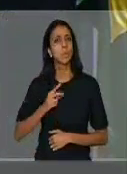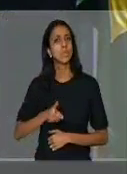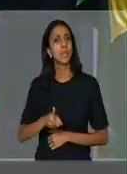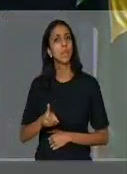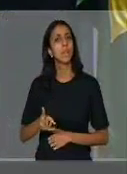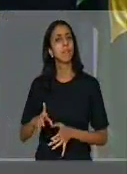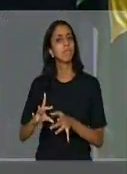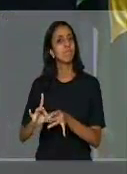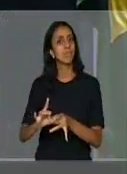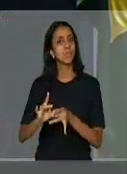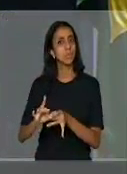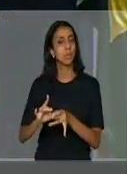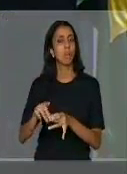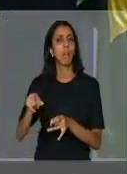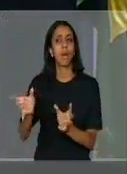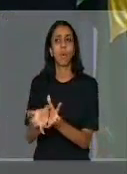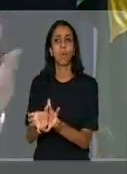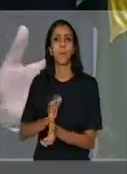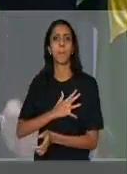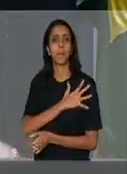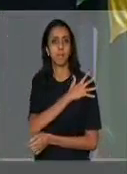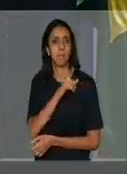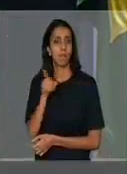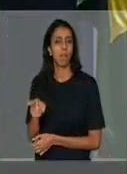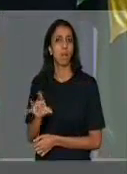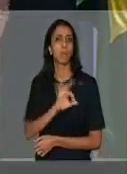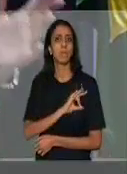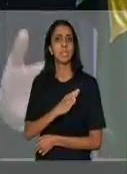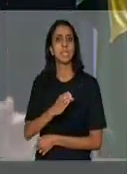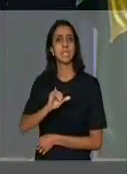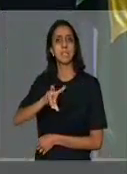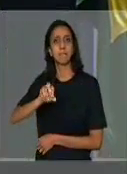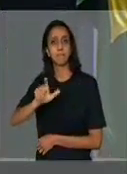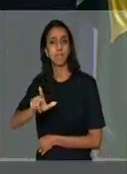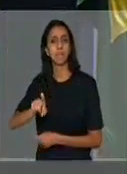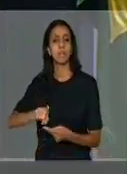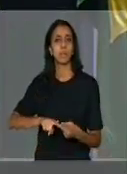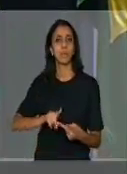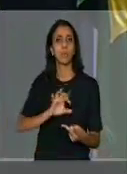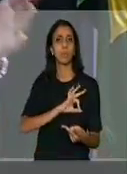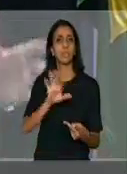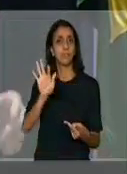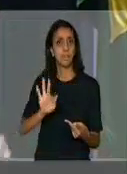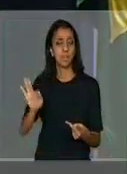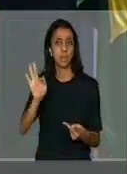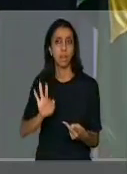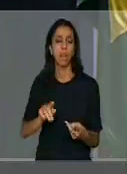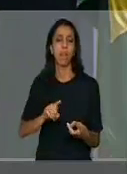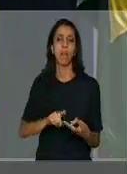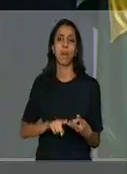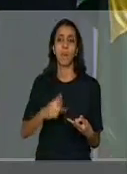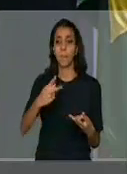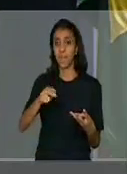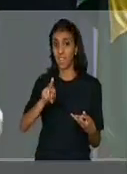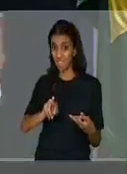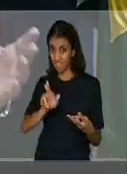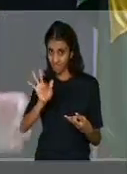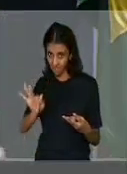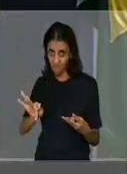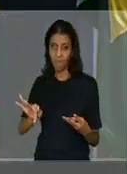vinculado à nossa Brigada Militar, a Polícia Civil, a Polícia Federal, Polícia Rodoviária Federal.